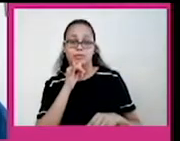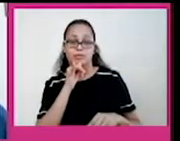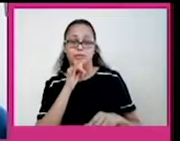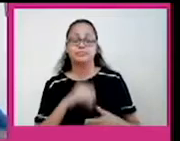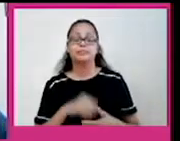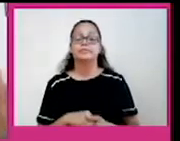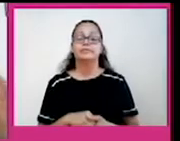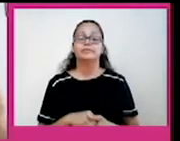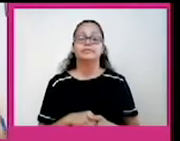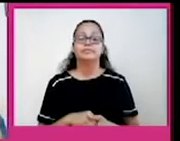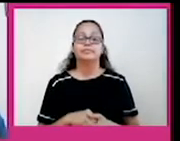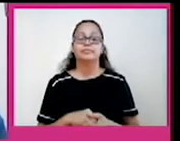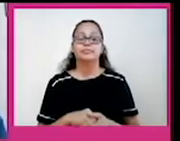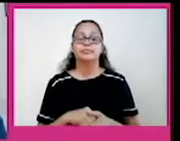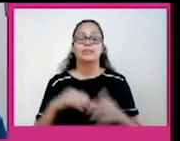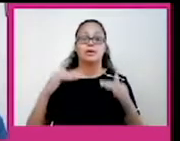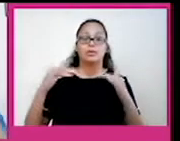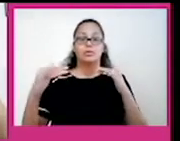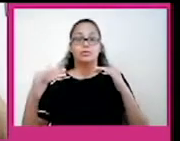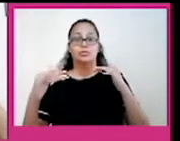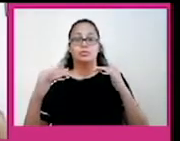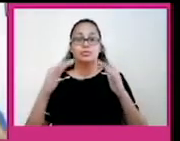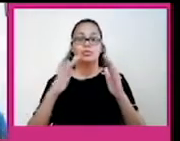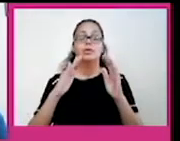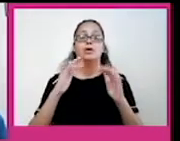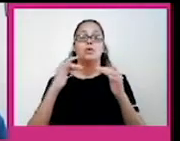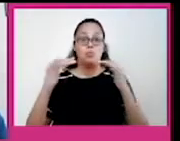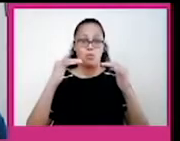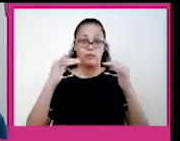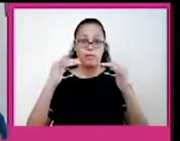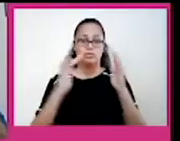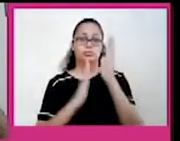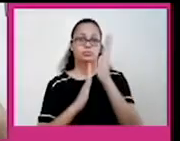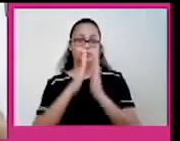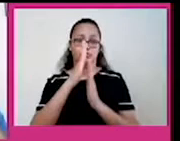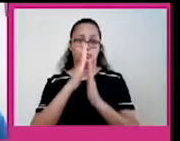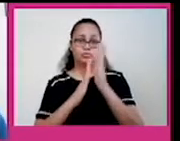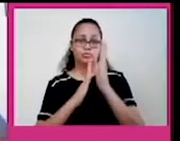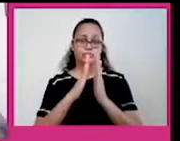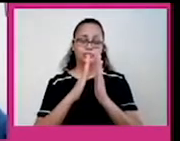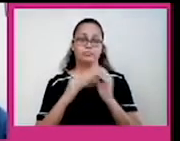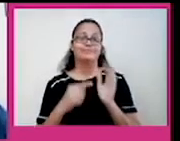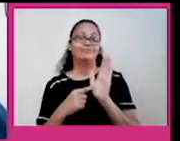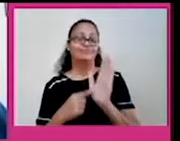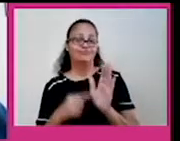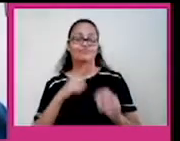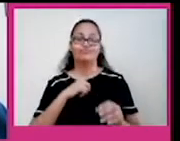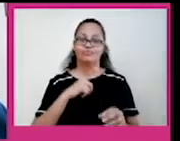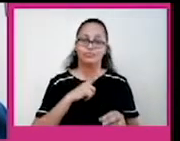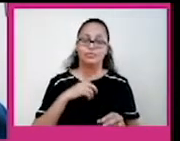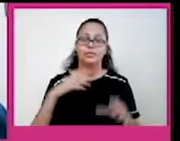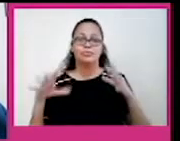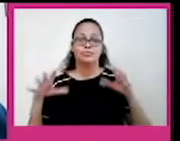Califórnia. Então, são quando as placas tectônicas se movimentam dessa forma, certo? Então, surgem aí os terremotos. Aqui